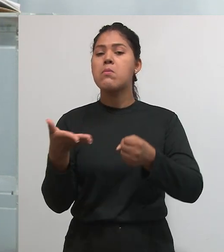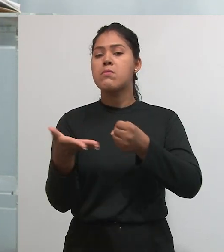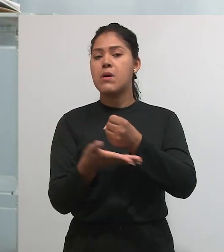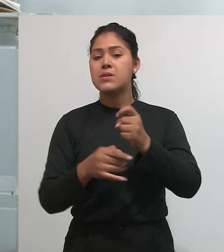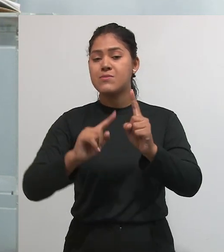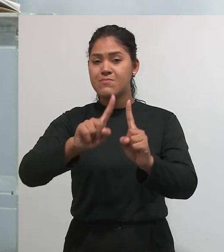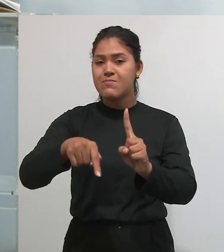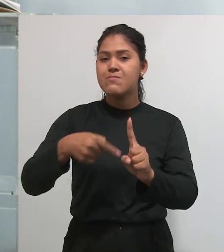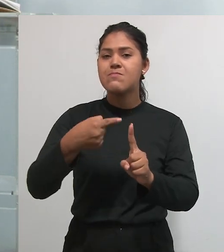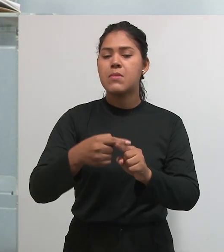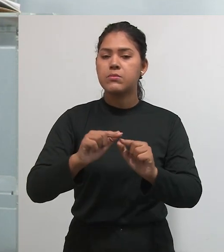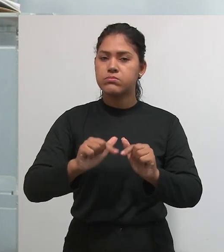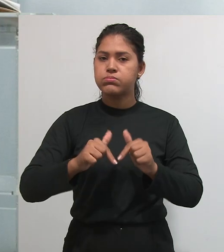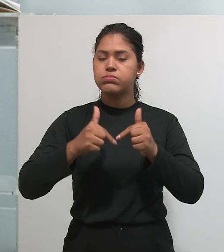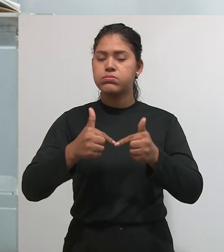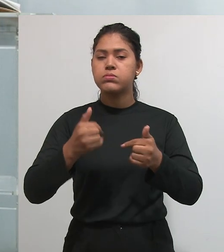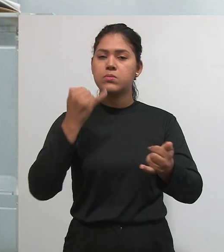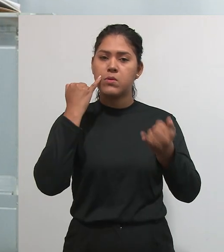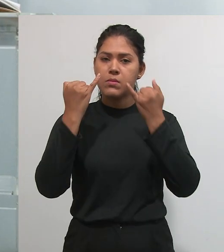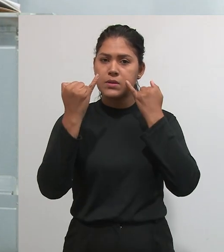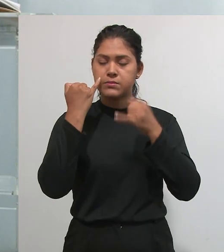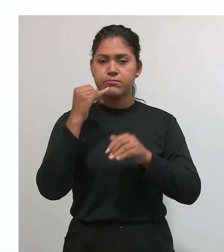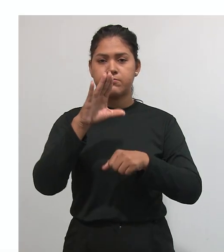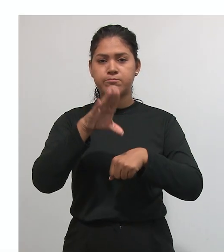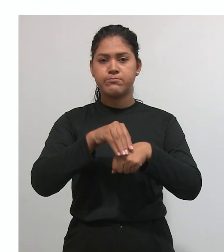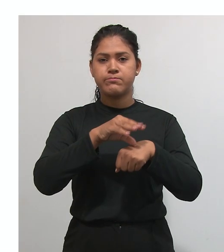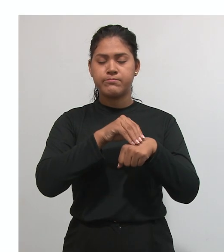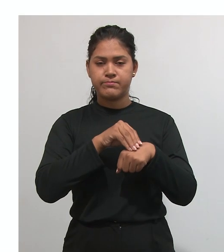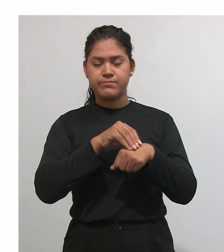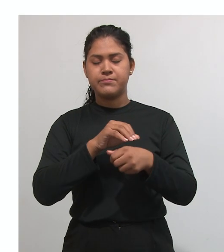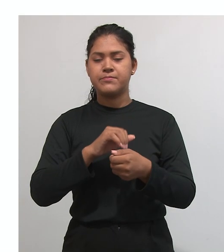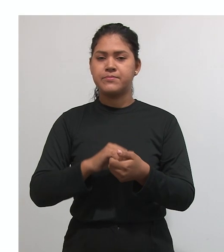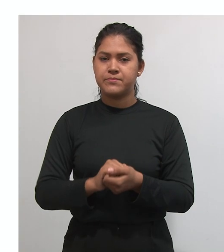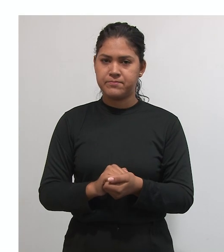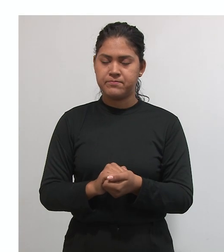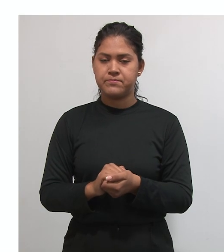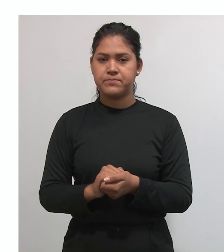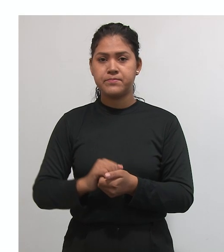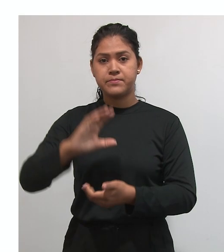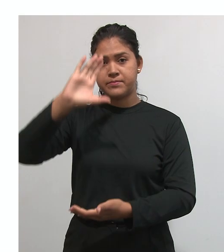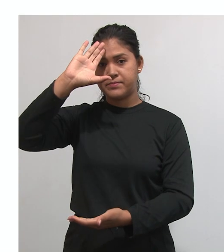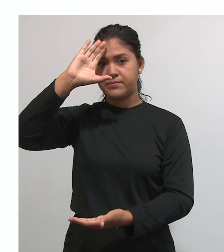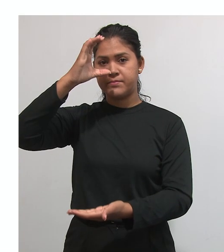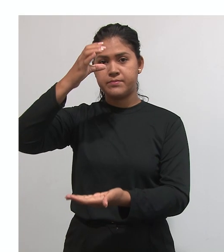tem que conter algo a mais. Aí nós chegamos na tese.